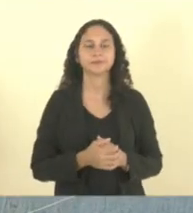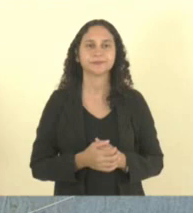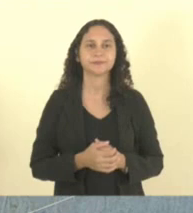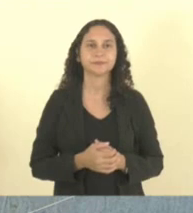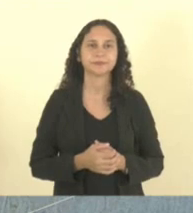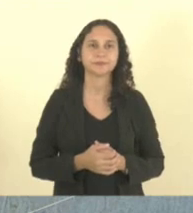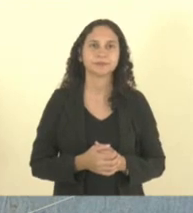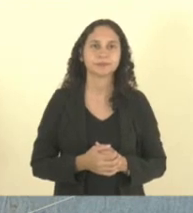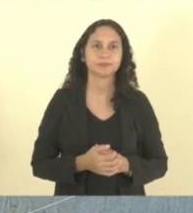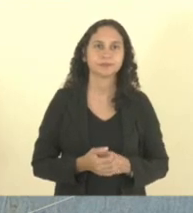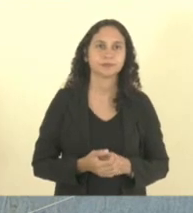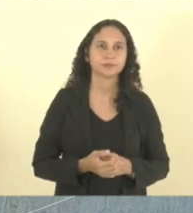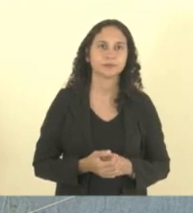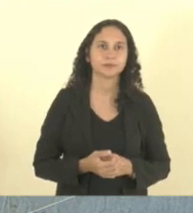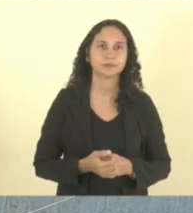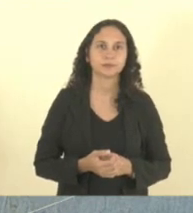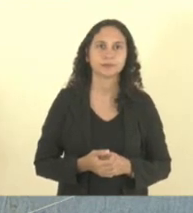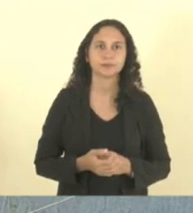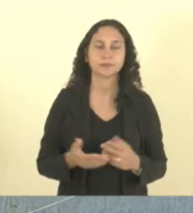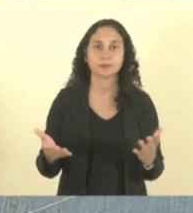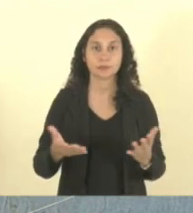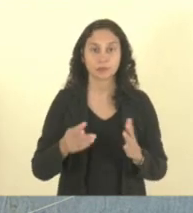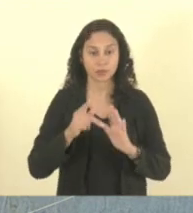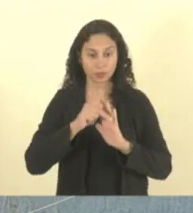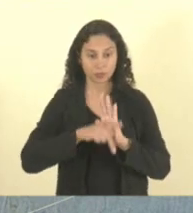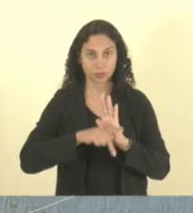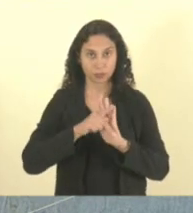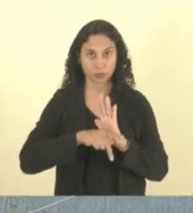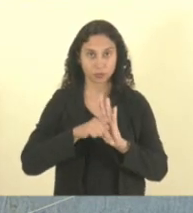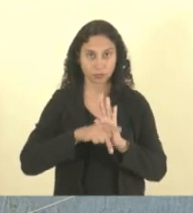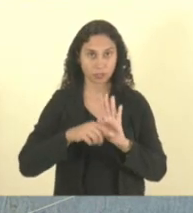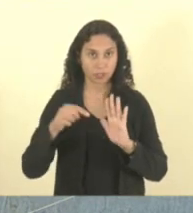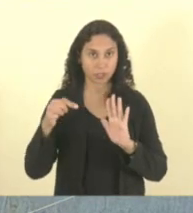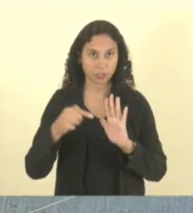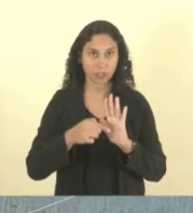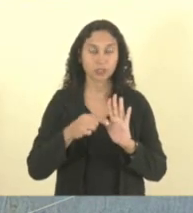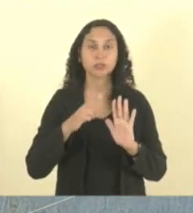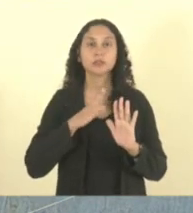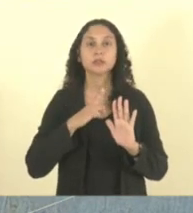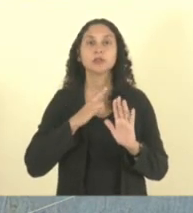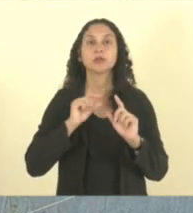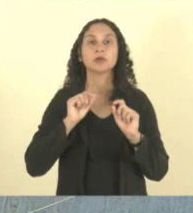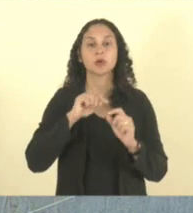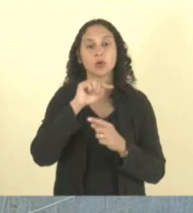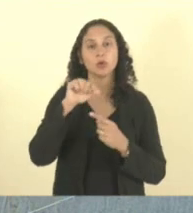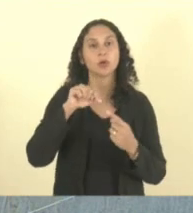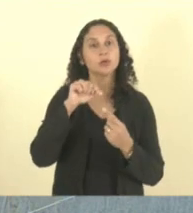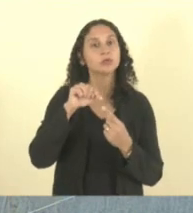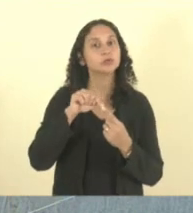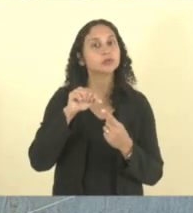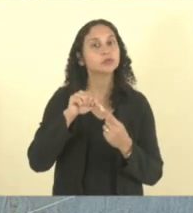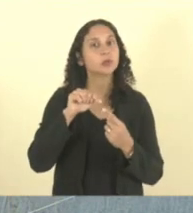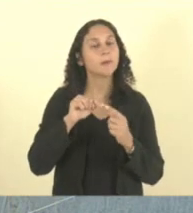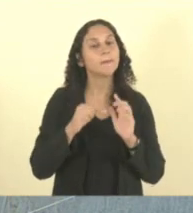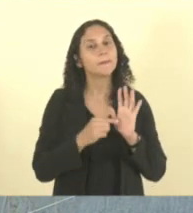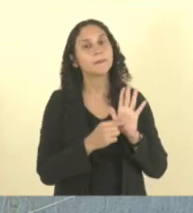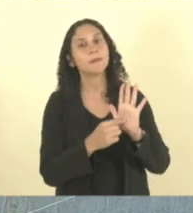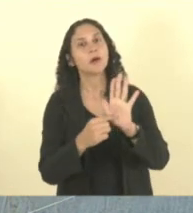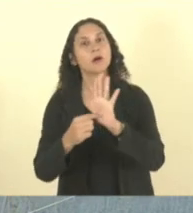O presente projeto de resolução tem como objetivo reconhecer,